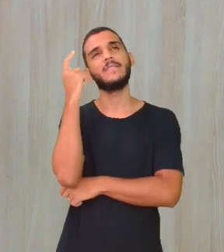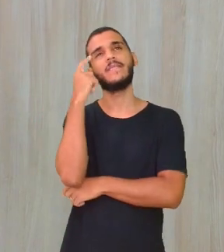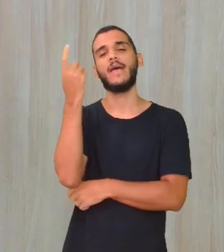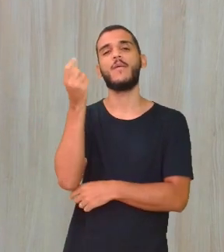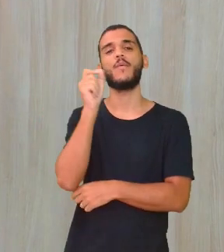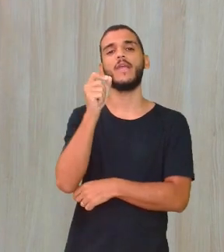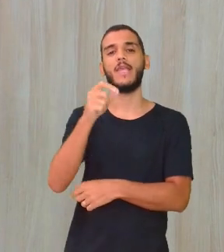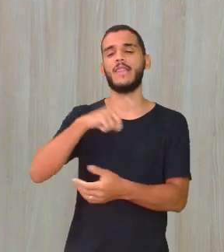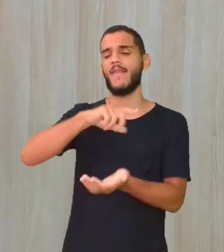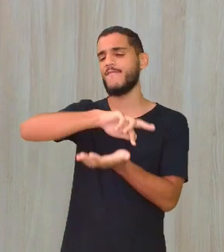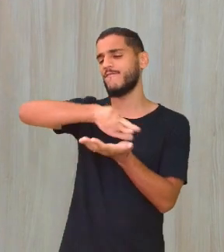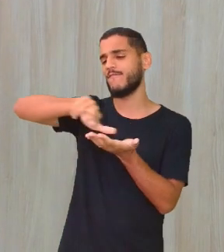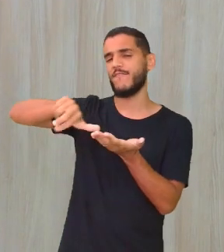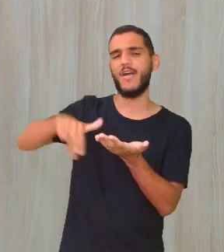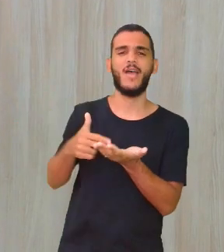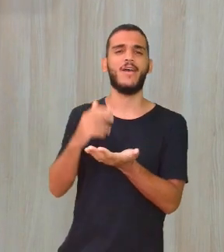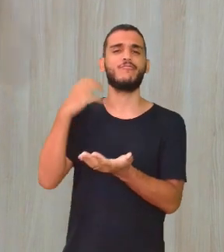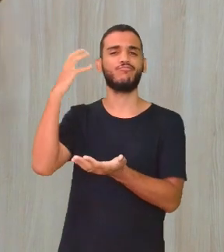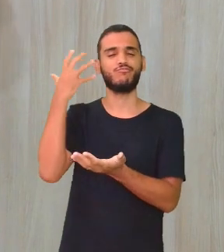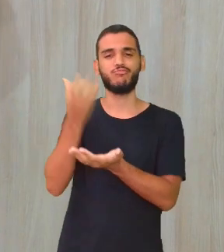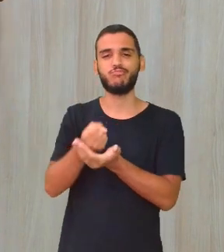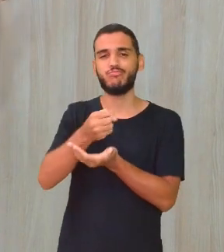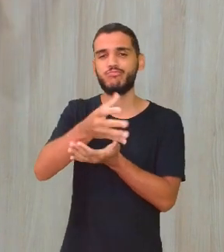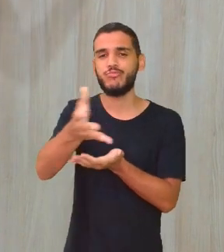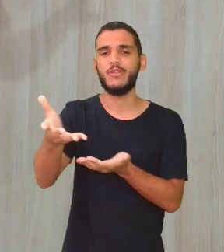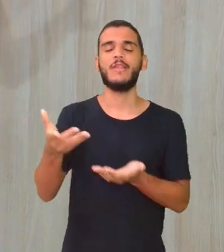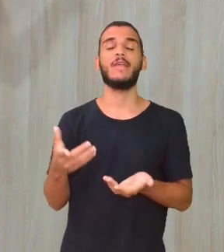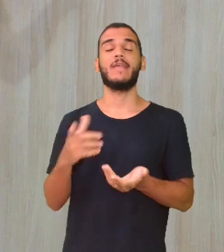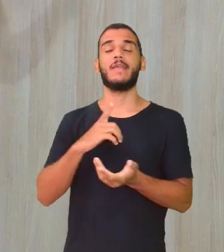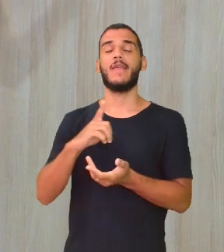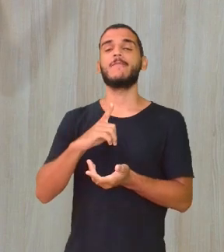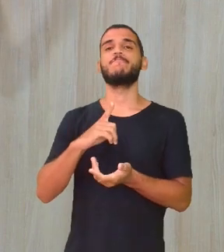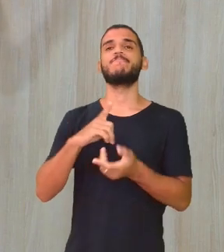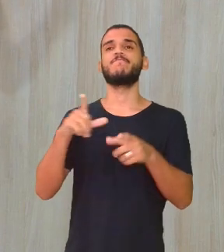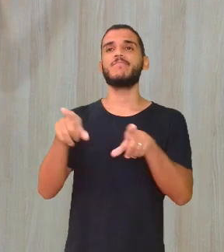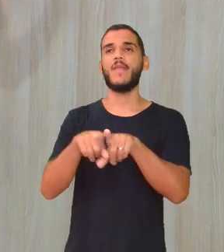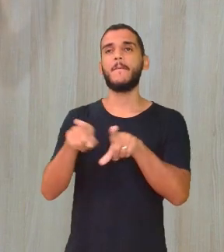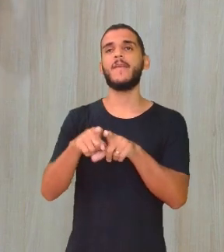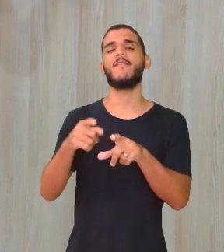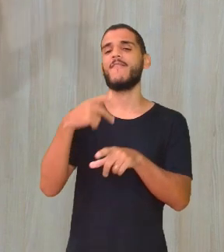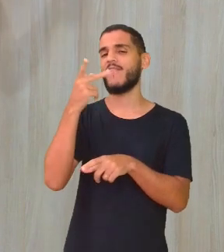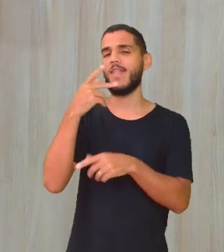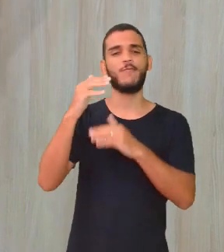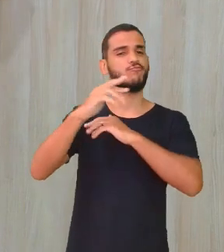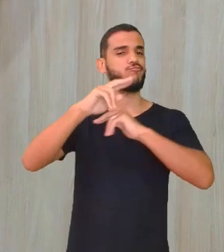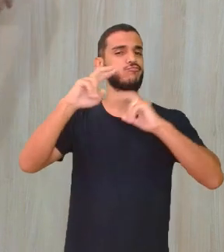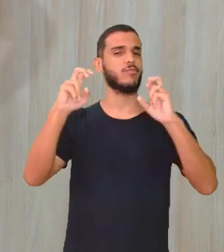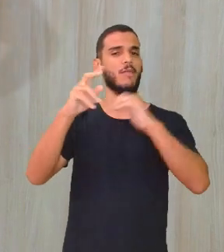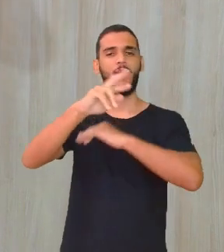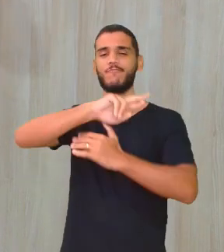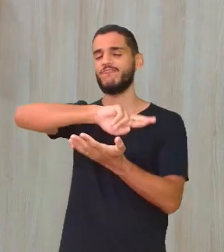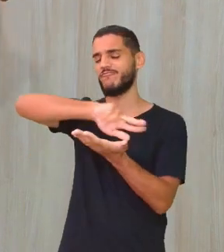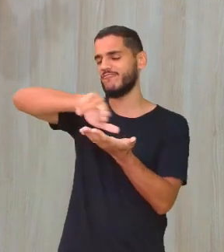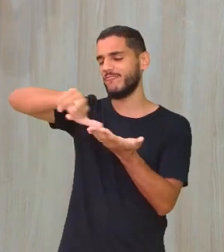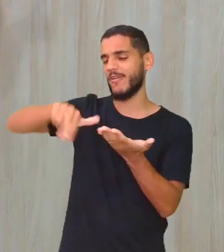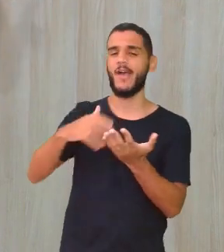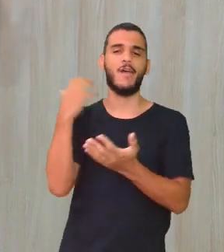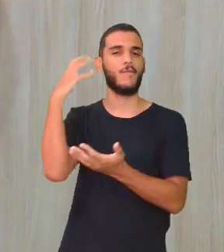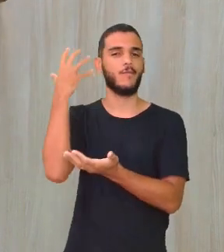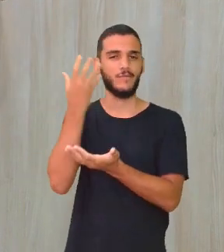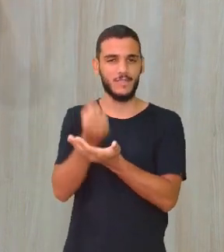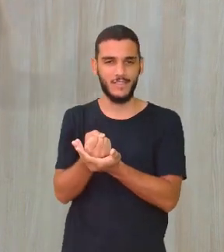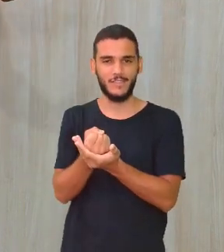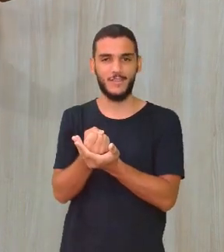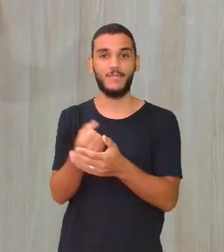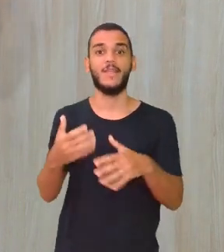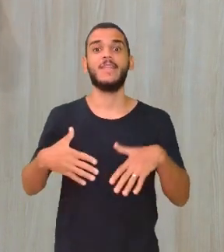infinidade de tipos que a gente pode falar sobre tudo num podcast? Não pensaram, né? Mas a gente vai pensar nisso hoje.